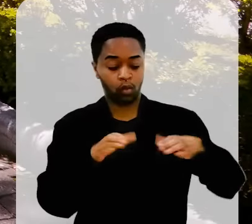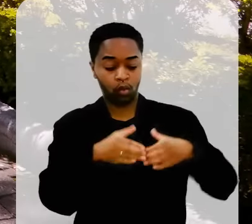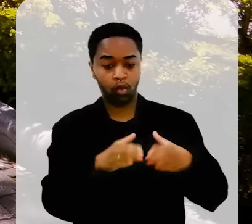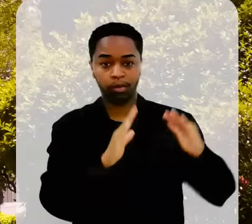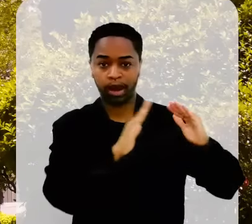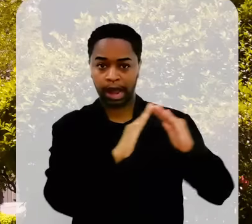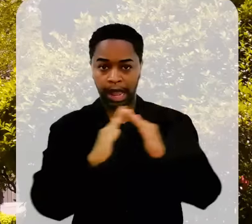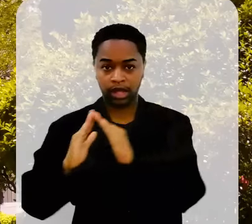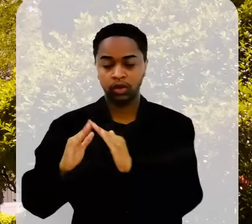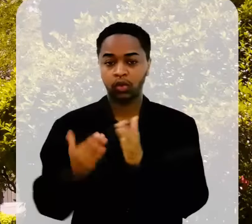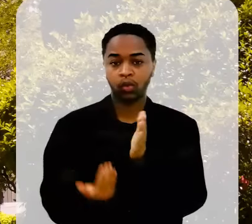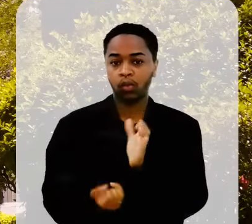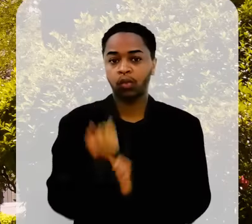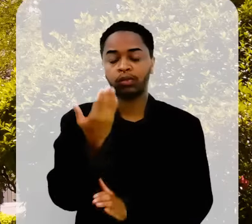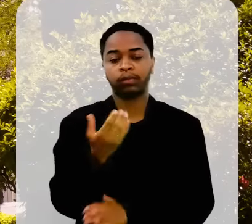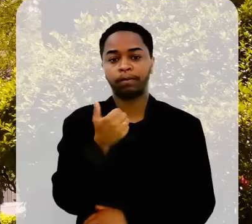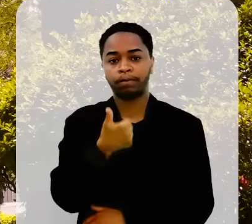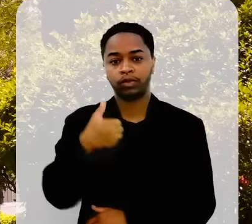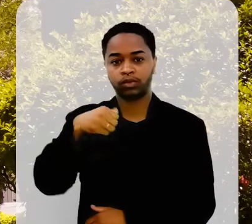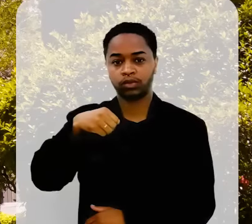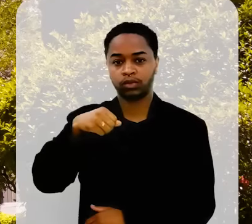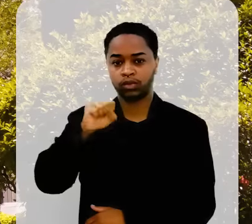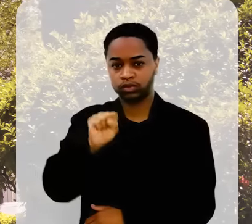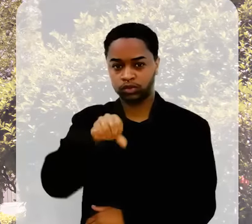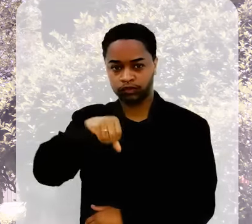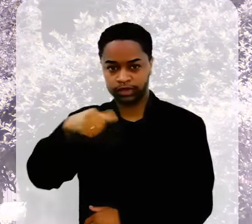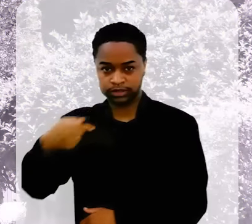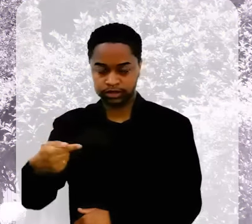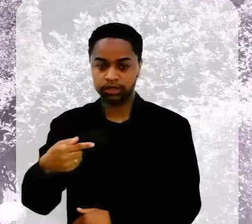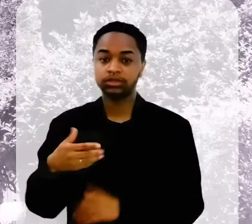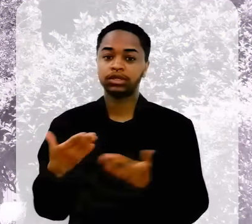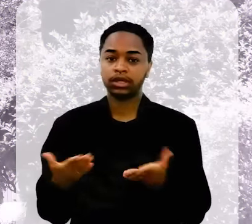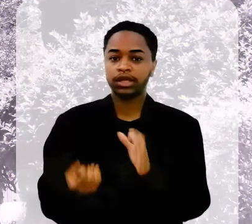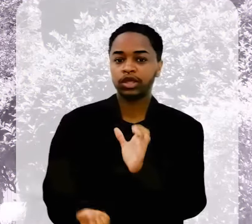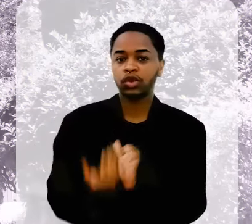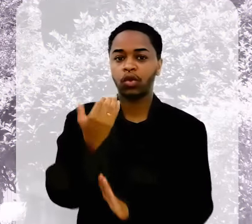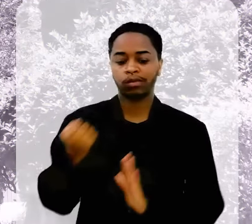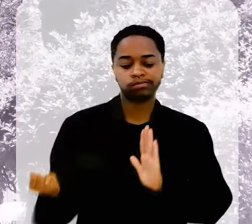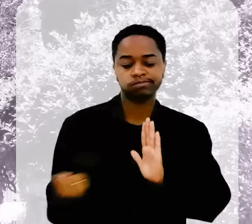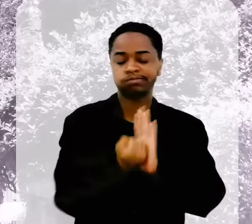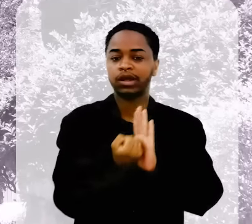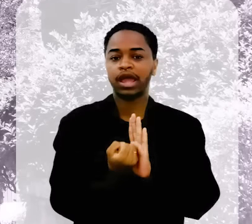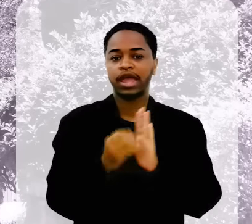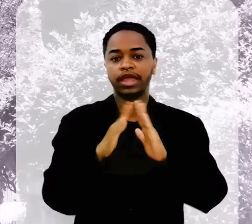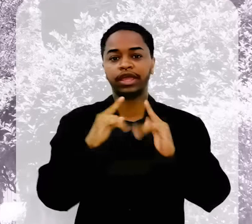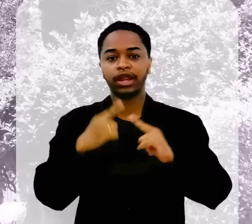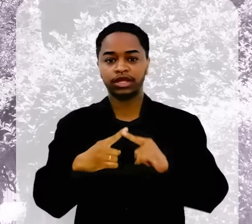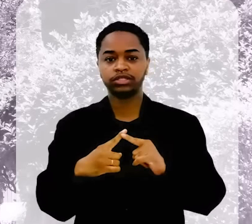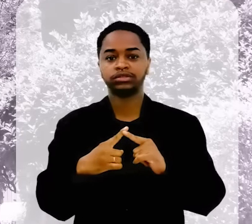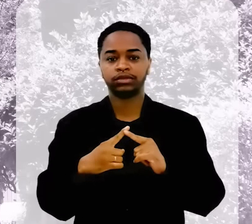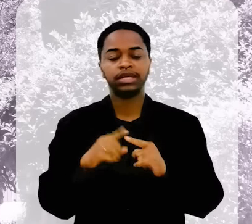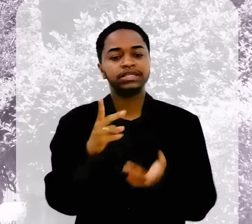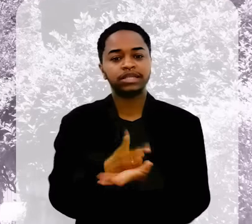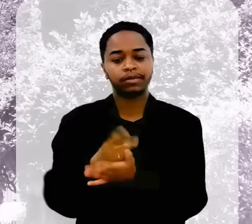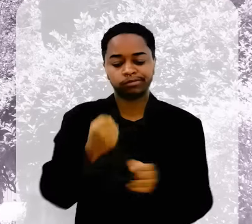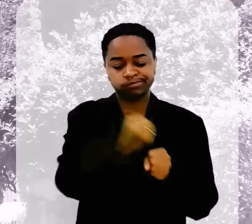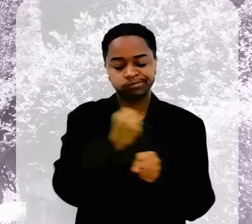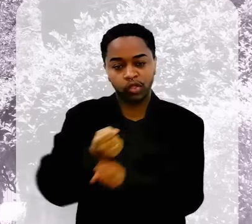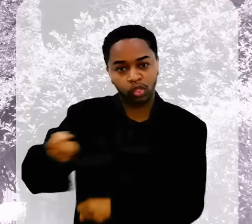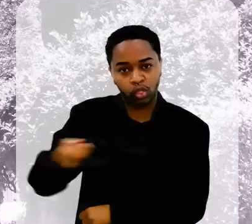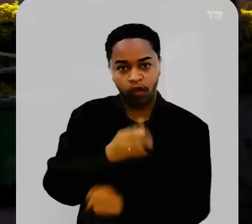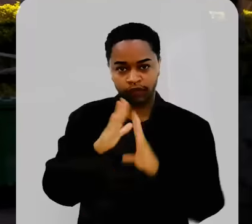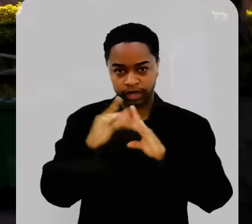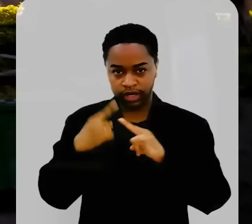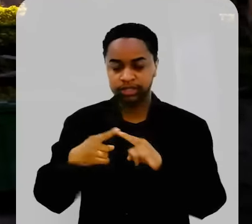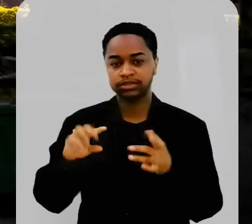1857, quando foi autorizada a construção de uma igreja. Era assim que se marcava a existência de uma localidade.